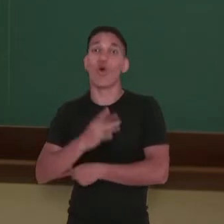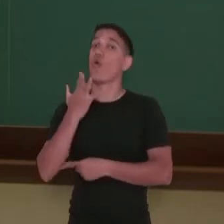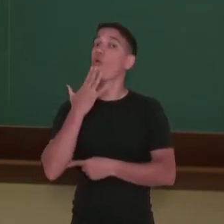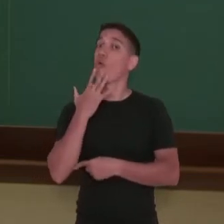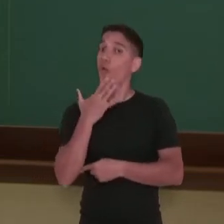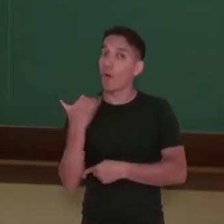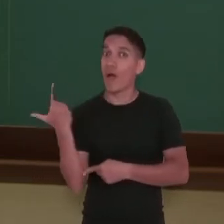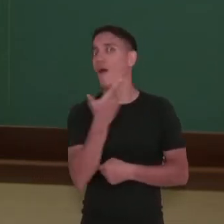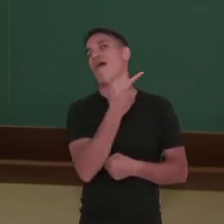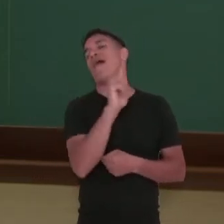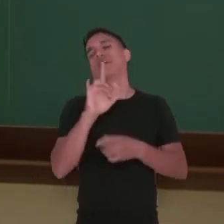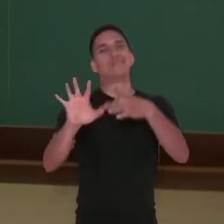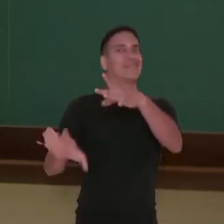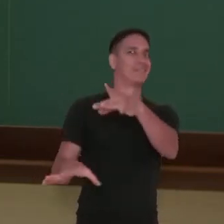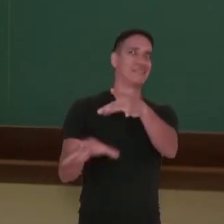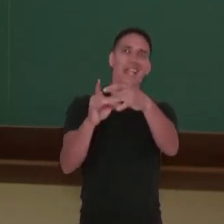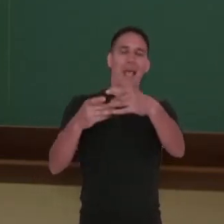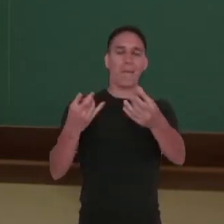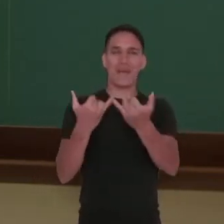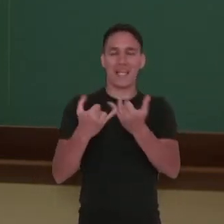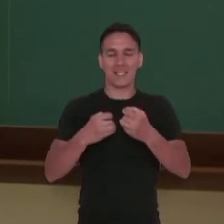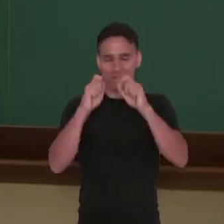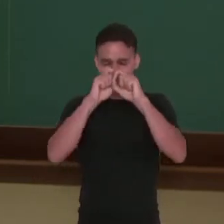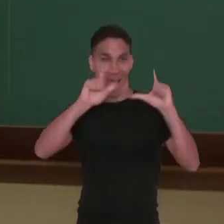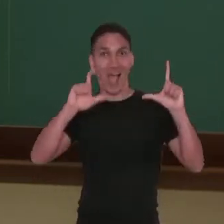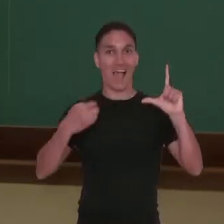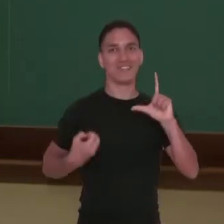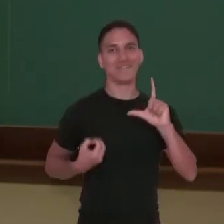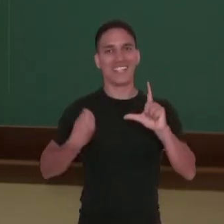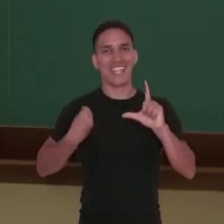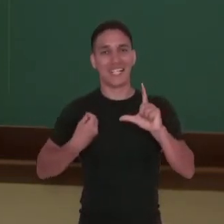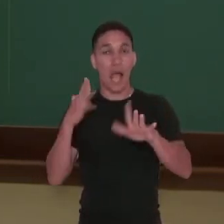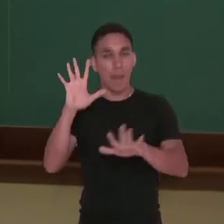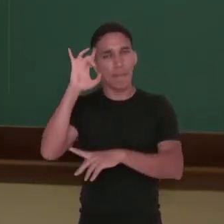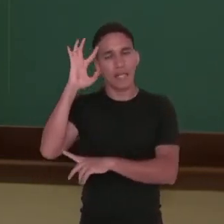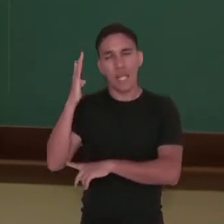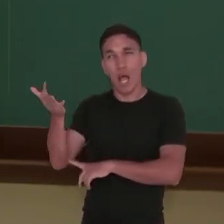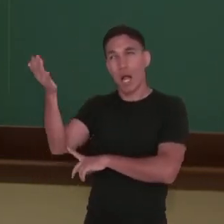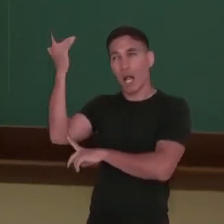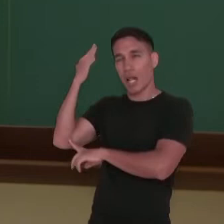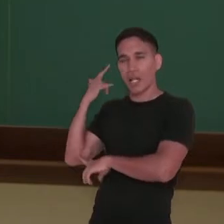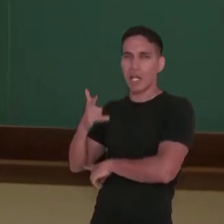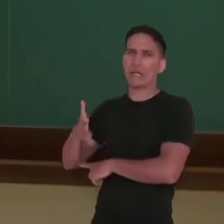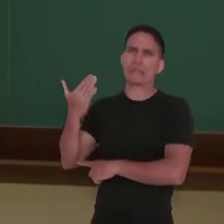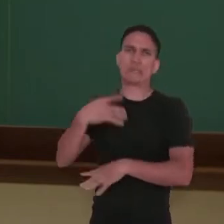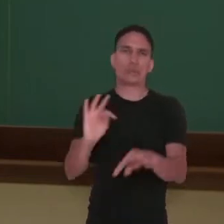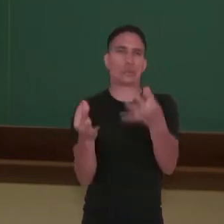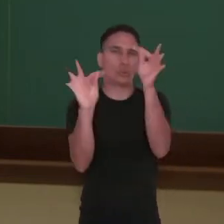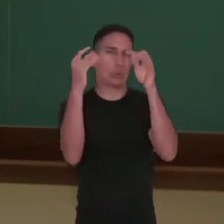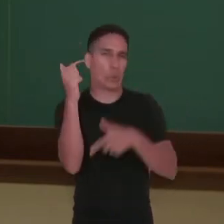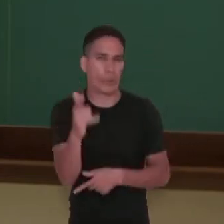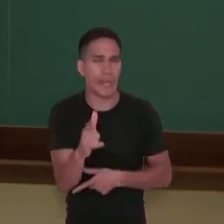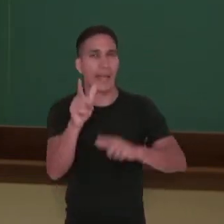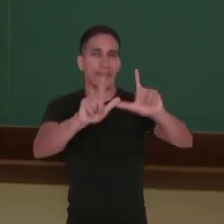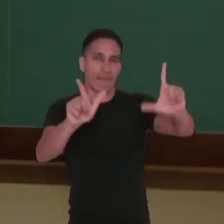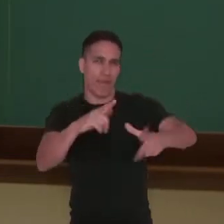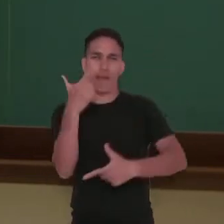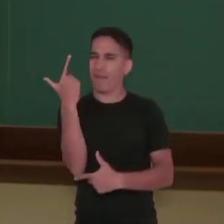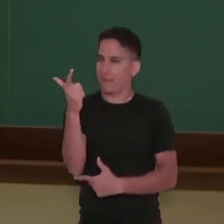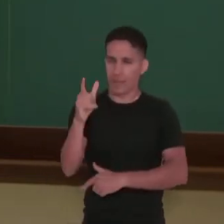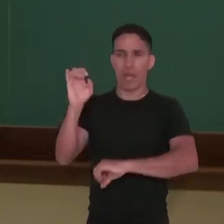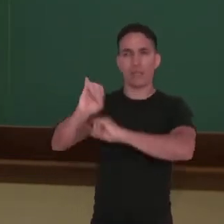a da outra vida, não é mesmo? Então agora imagine no passado, quando nós não tínhamos as tecnologias como a TV, a internet,